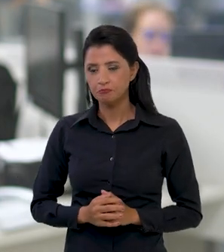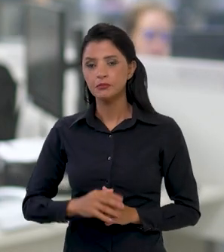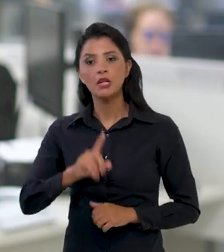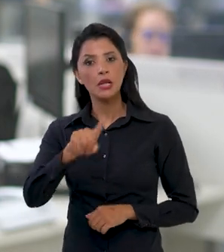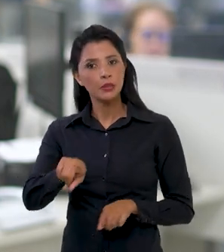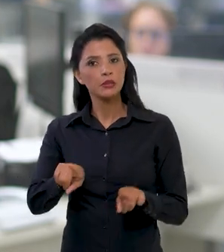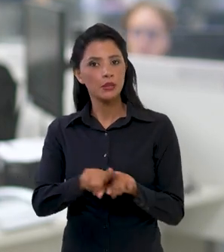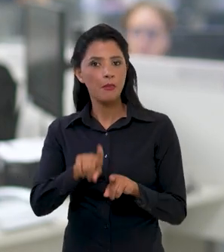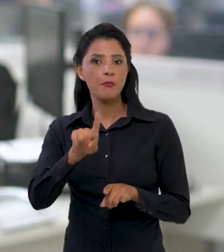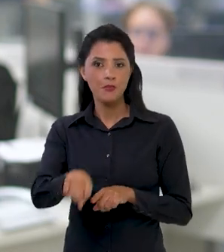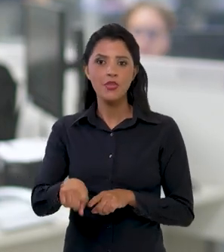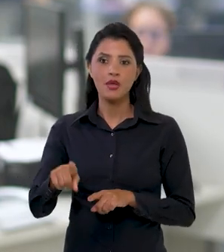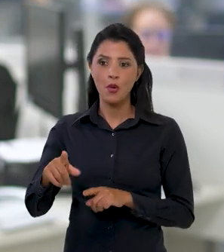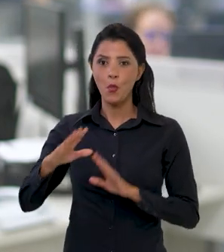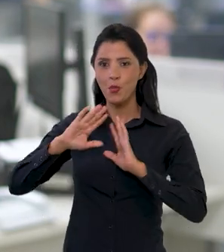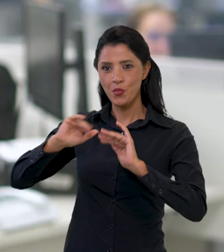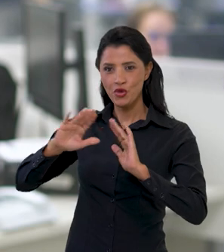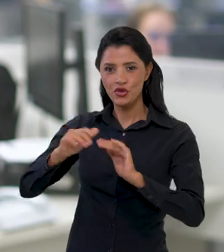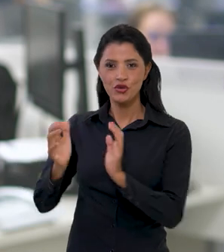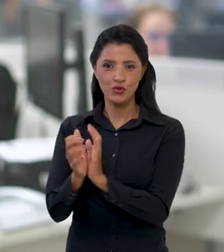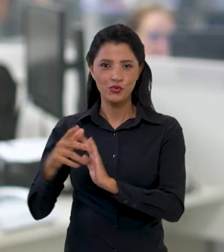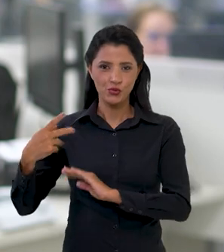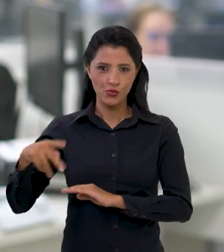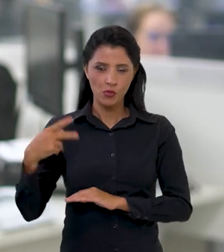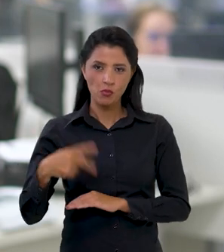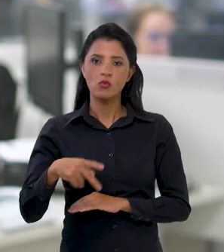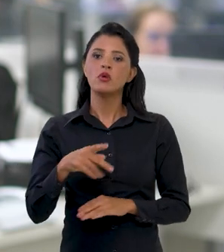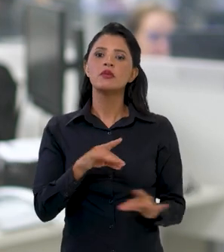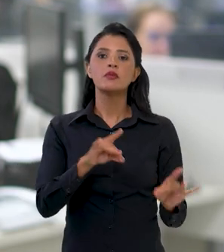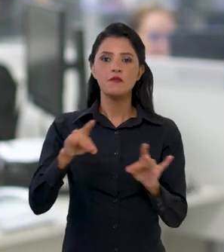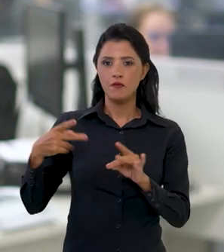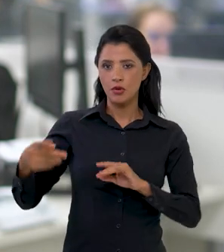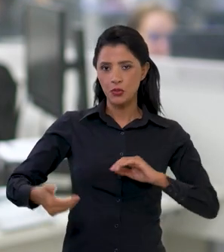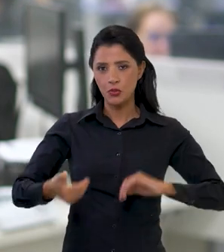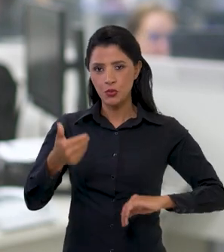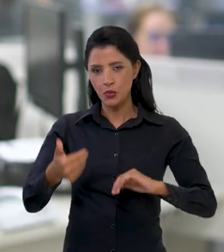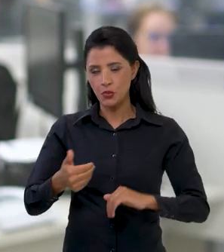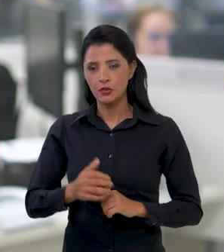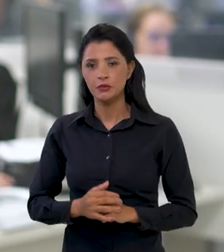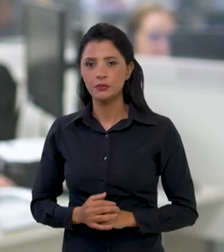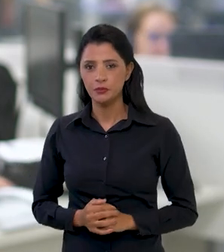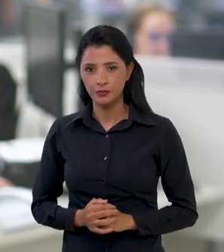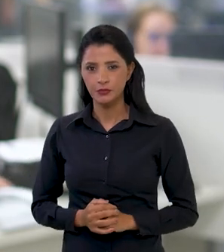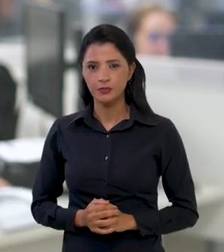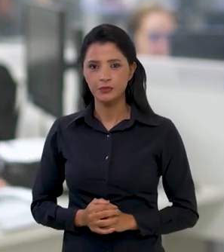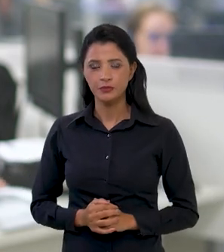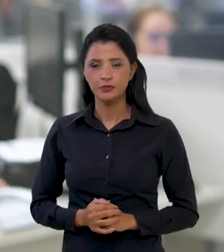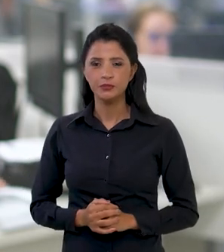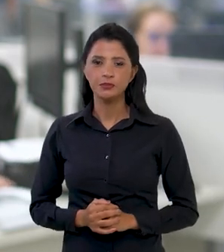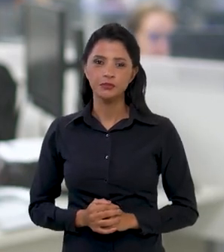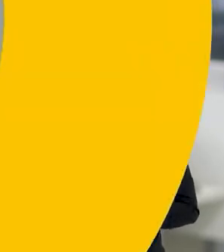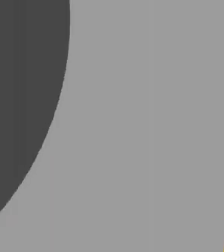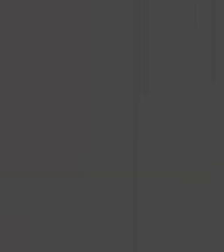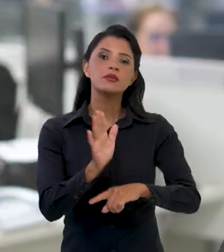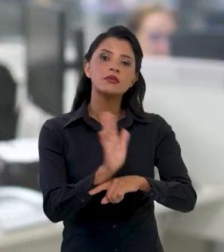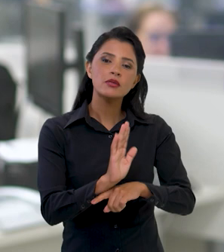parteiras. A medida atende uma demanda histórica da categoria e será enviada ao Congresso Nacional.